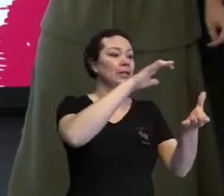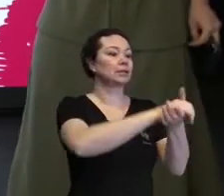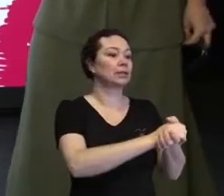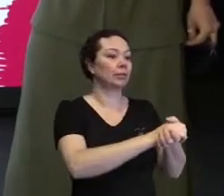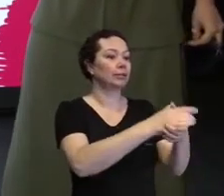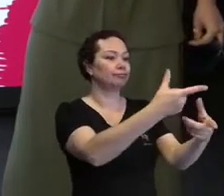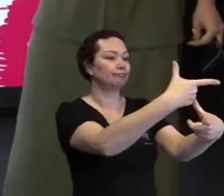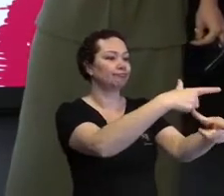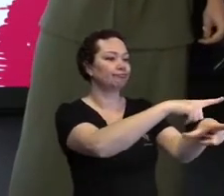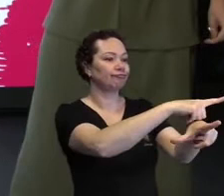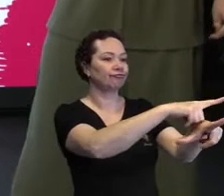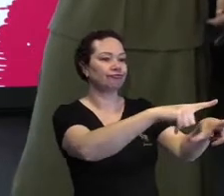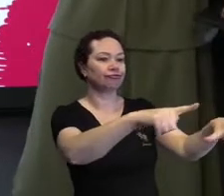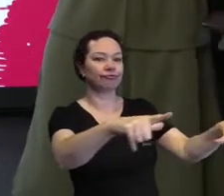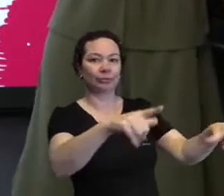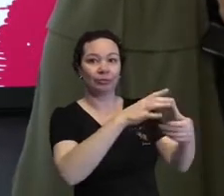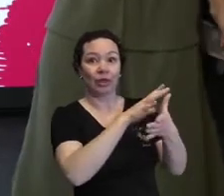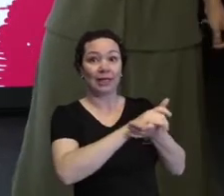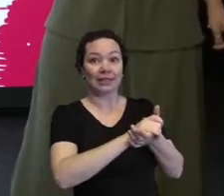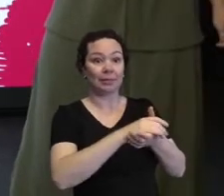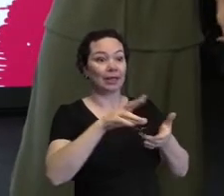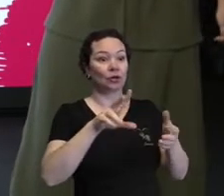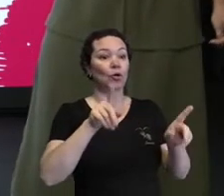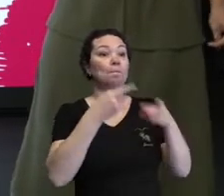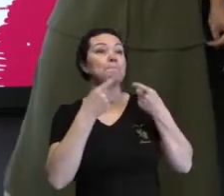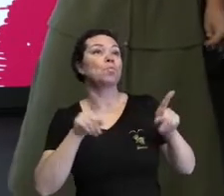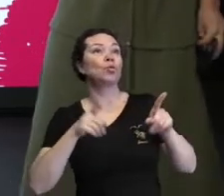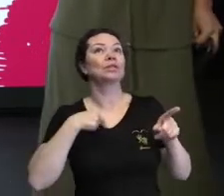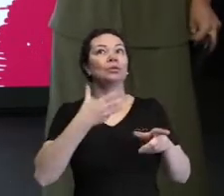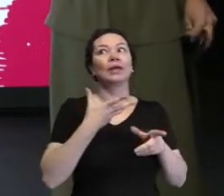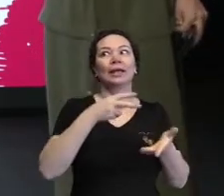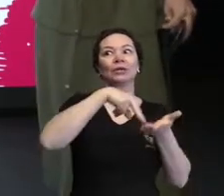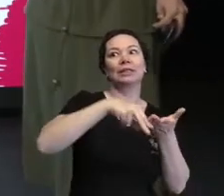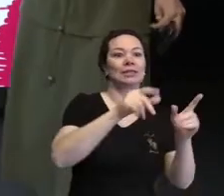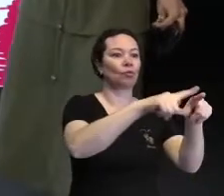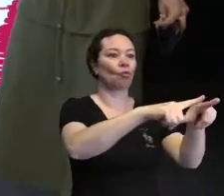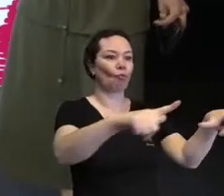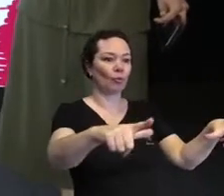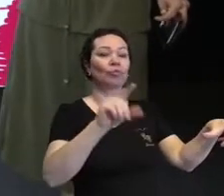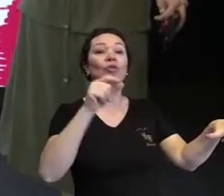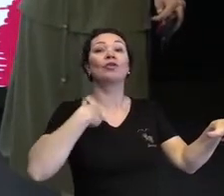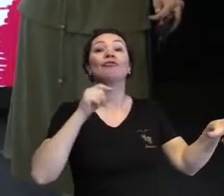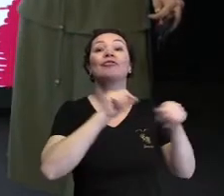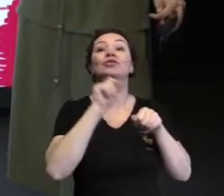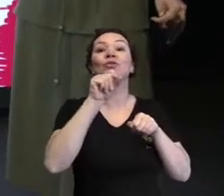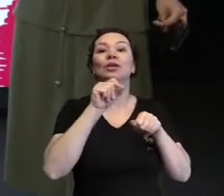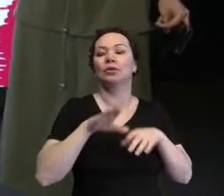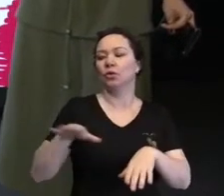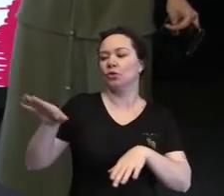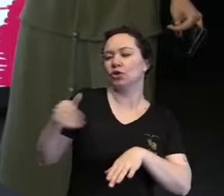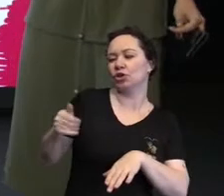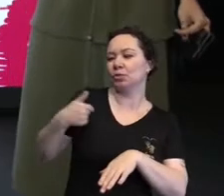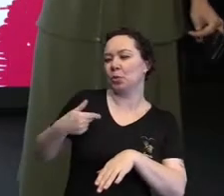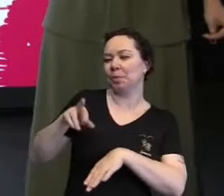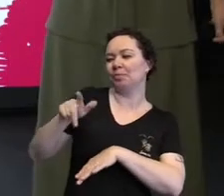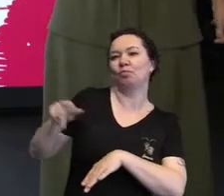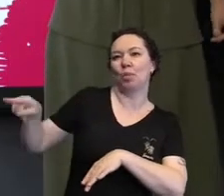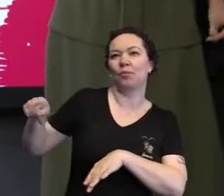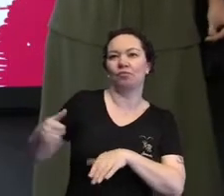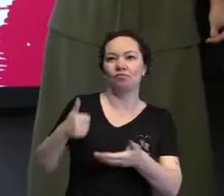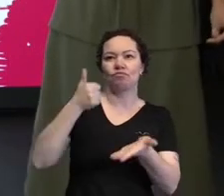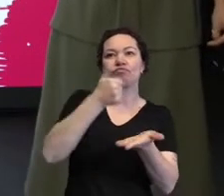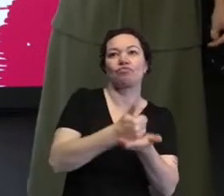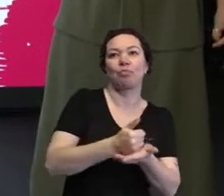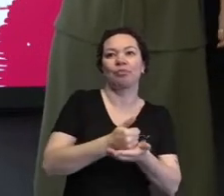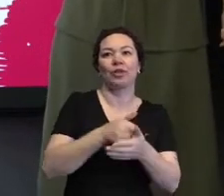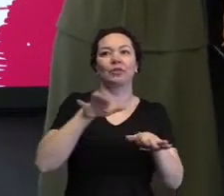a pista vazia, mas eu tenho vergonha de ser a primeira. O eu faço? Além de chamar ele para a festa, além de incluir ele chamando